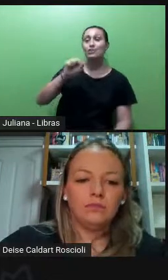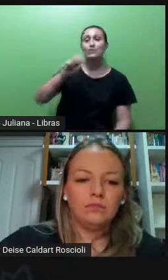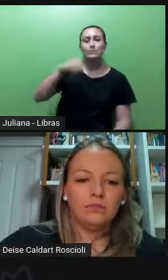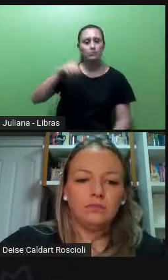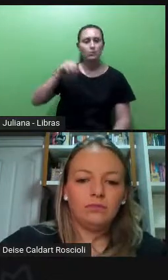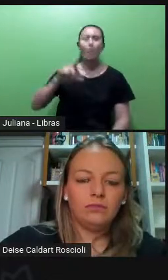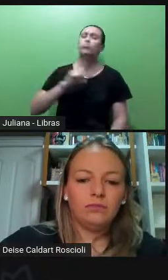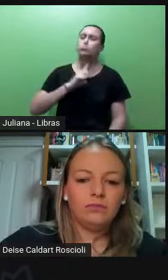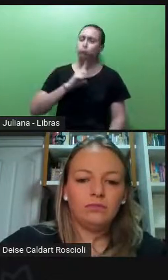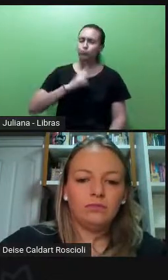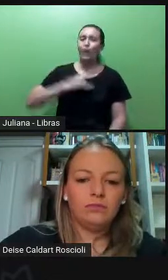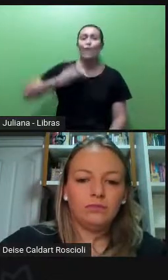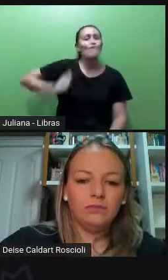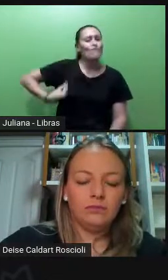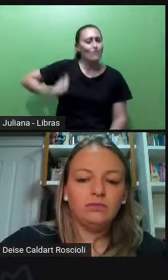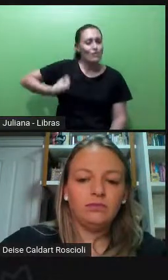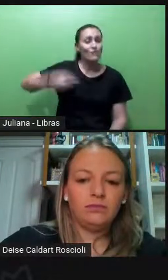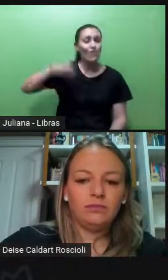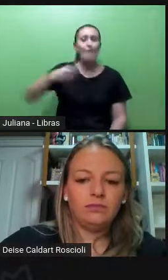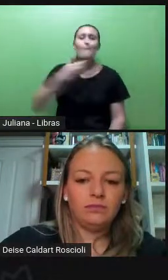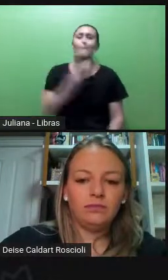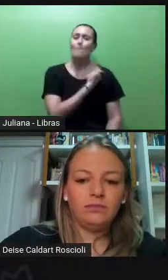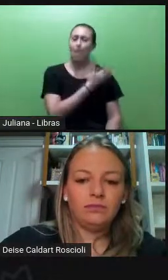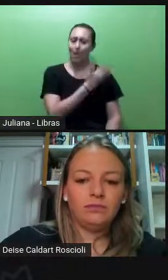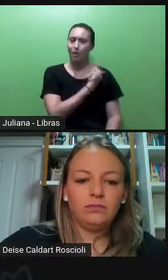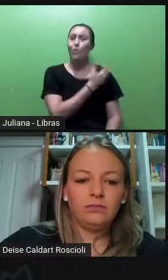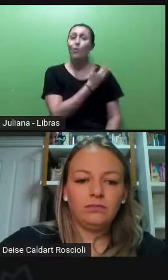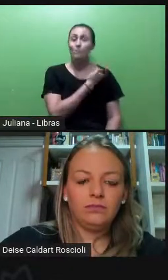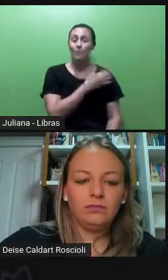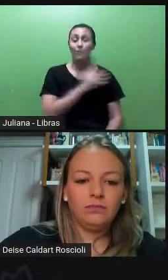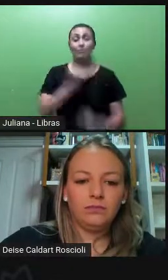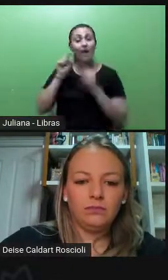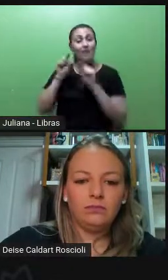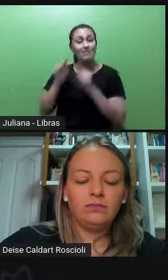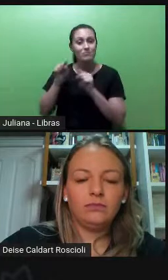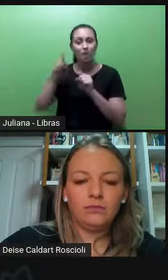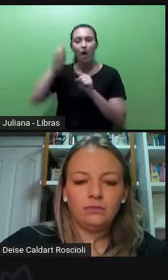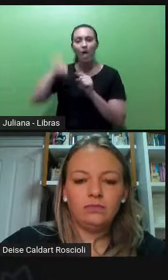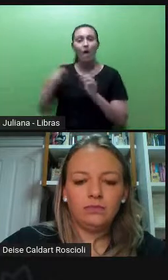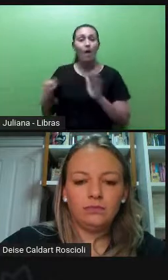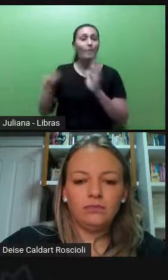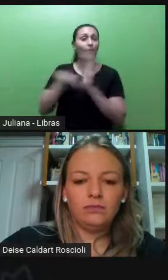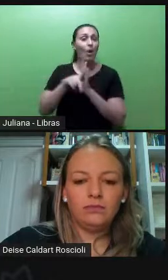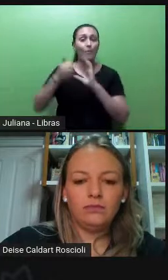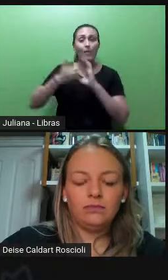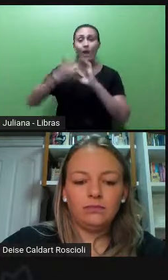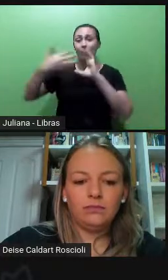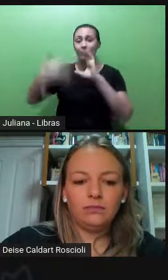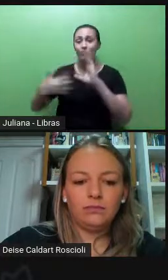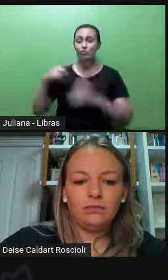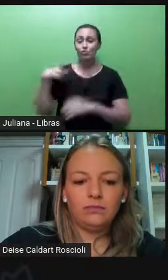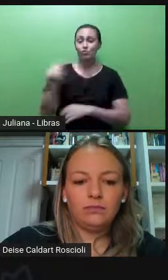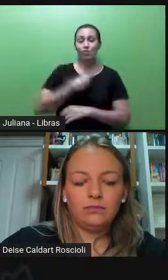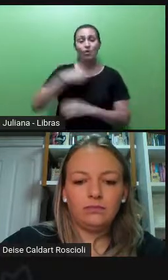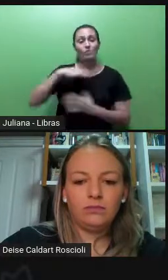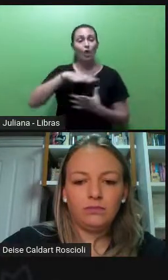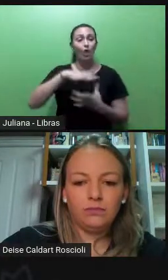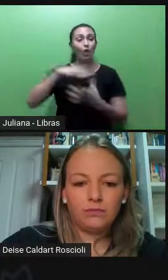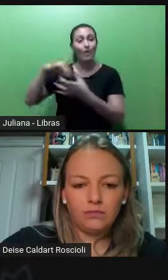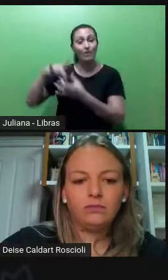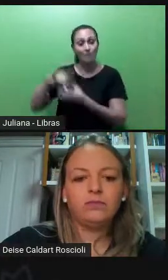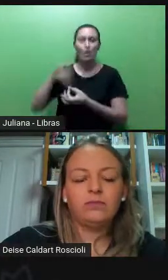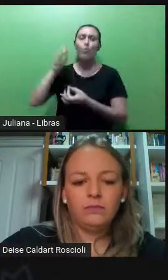comum no mercado de trabalho, e algo característico do nosso mundo hoje, da globalização, que é a imigração.